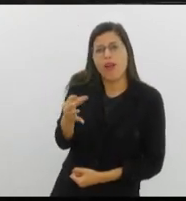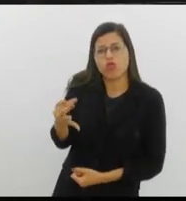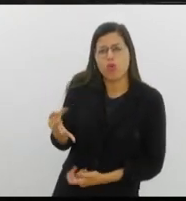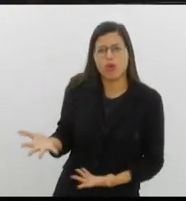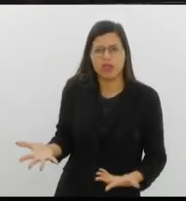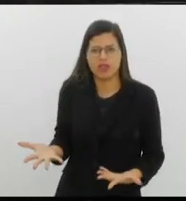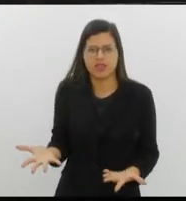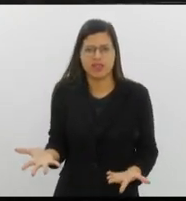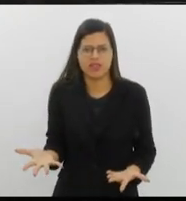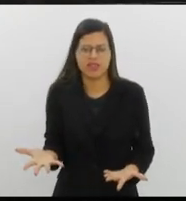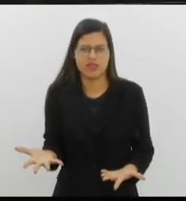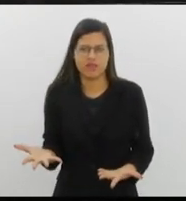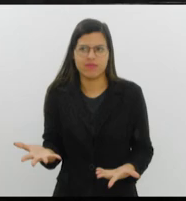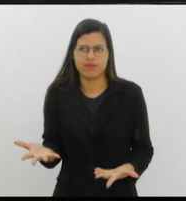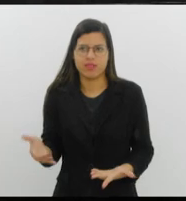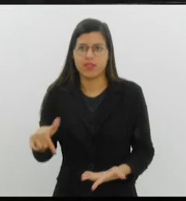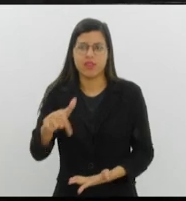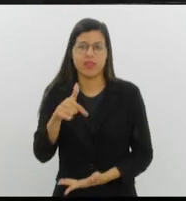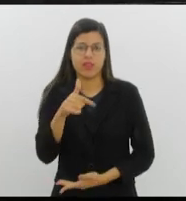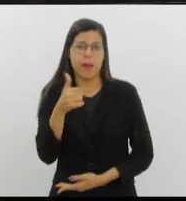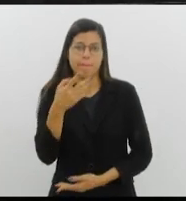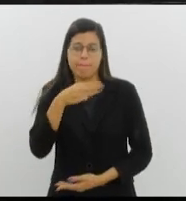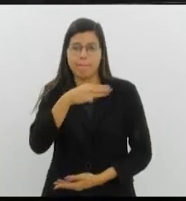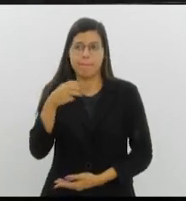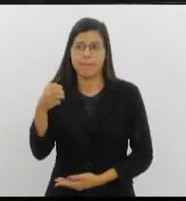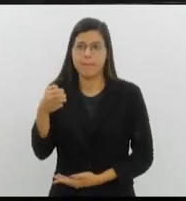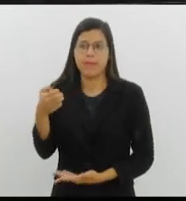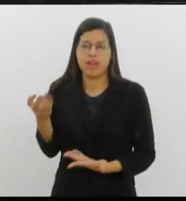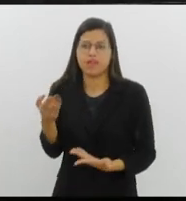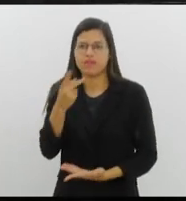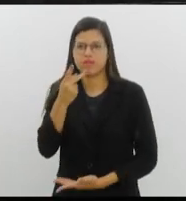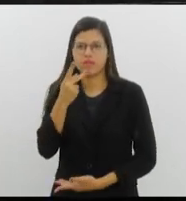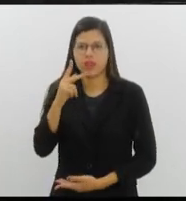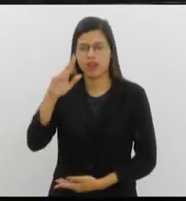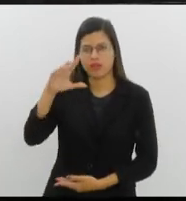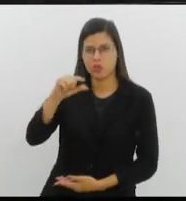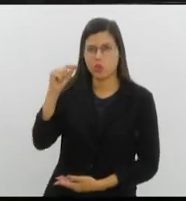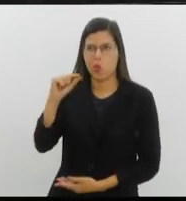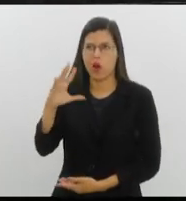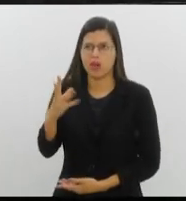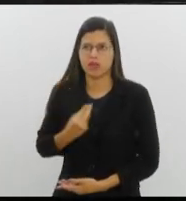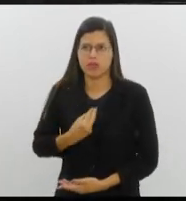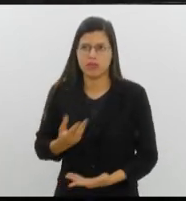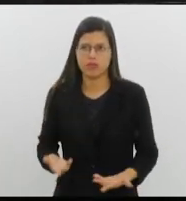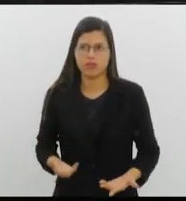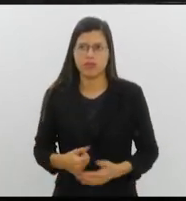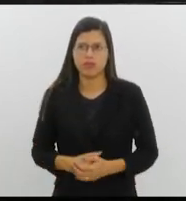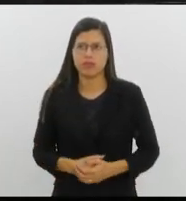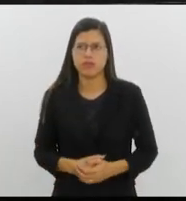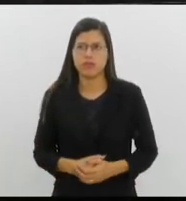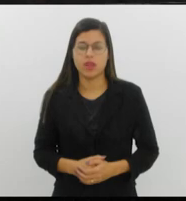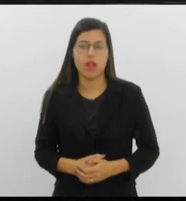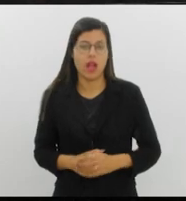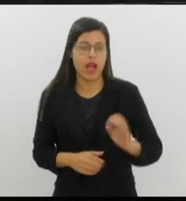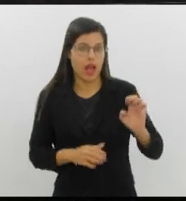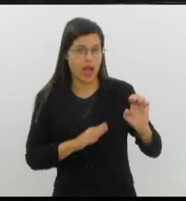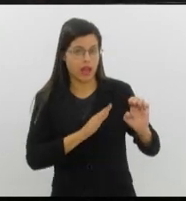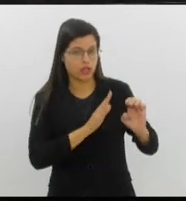metiolate. Tu preferiria ter o teu dedo caído do teu pé do que passar o metiolate. Então, a esquerda,